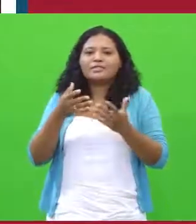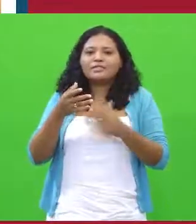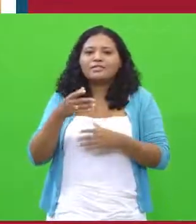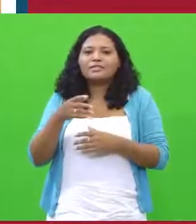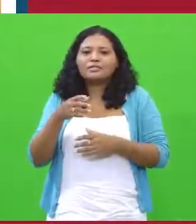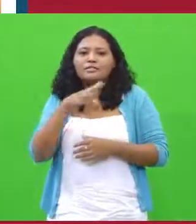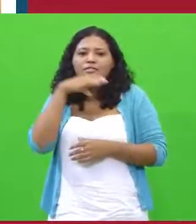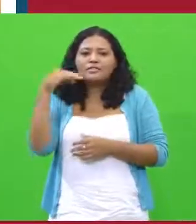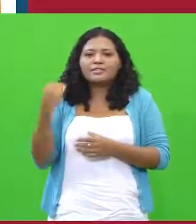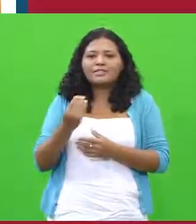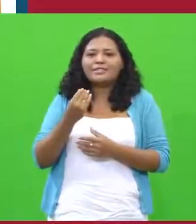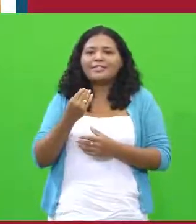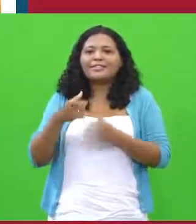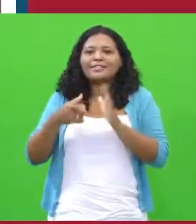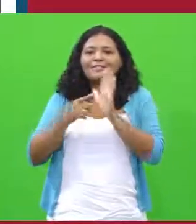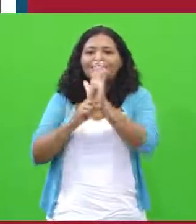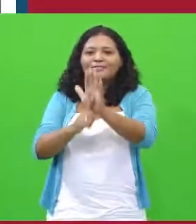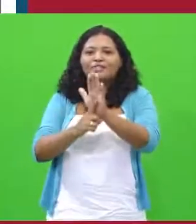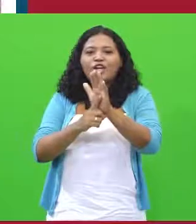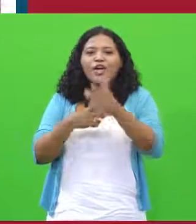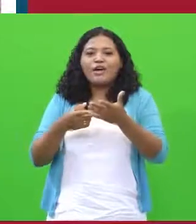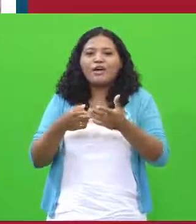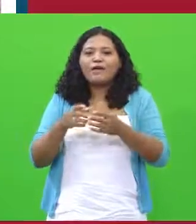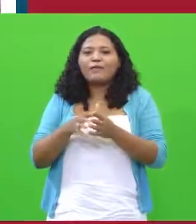mundo. Fica a dica.